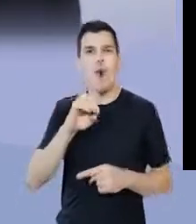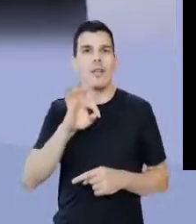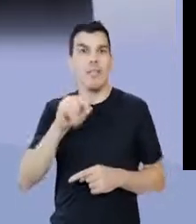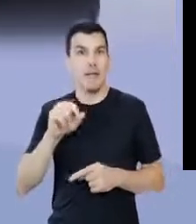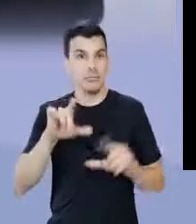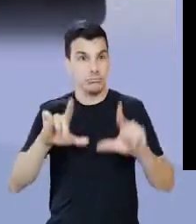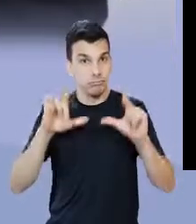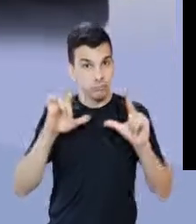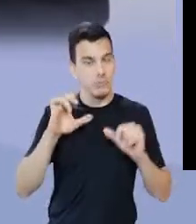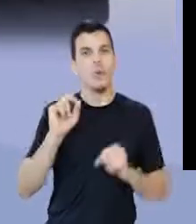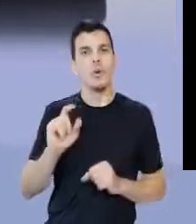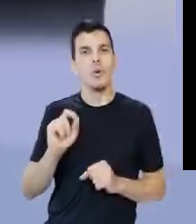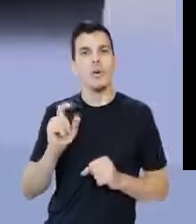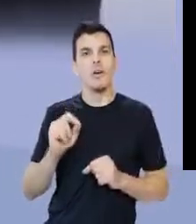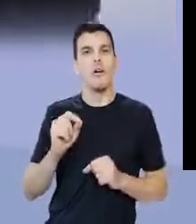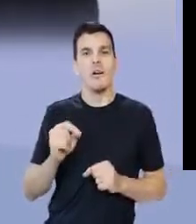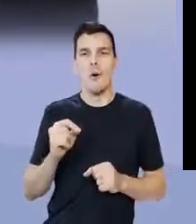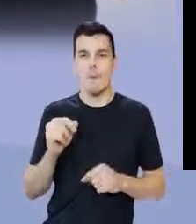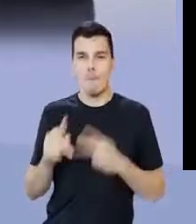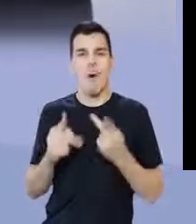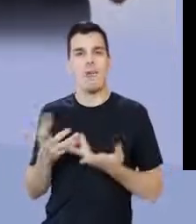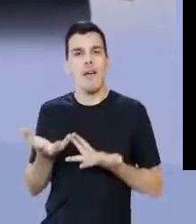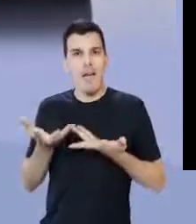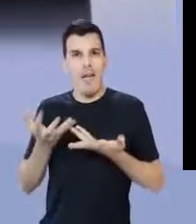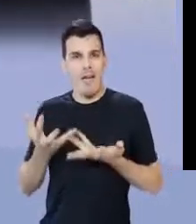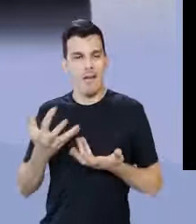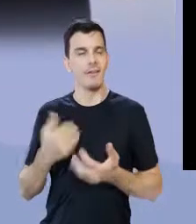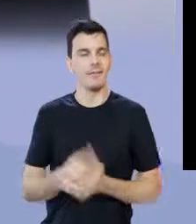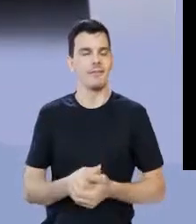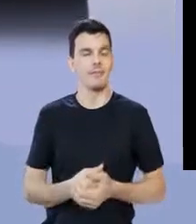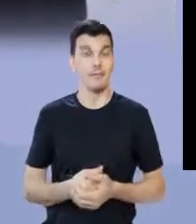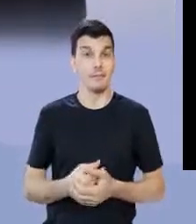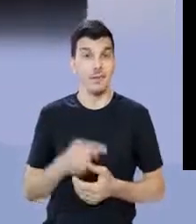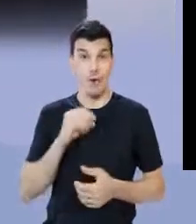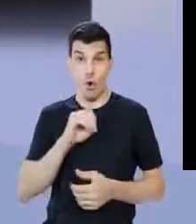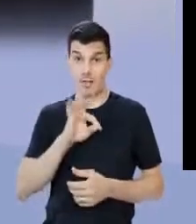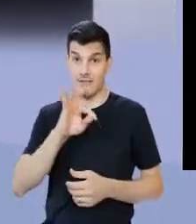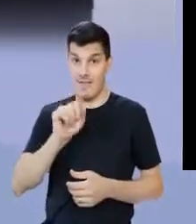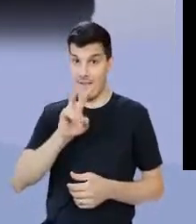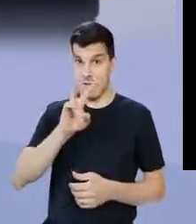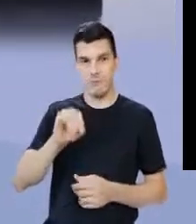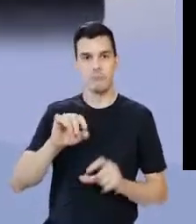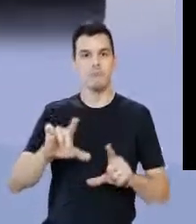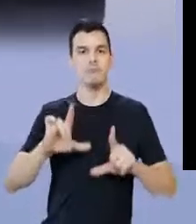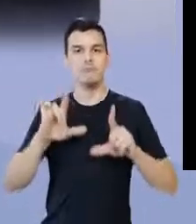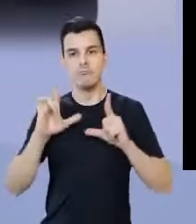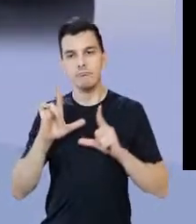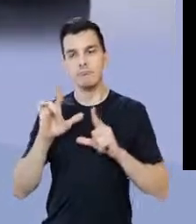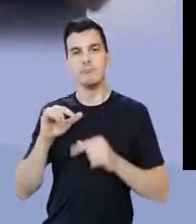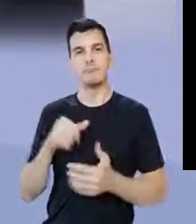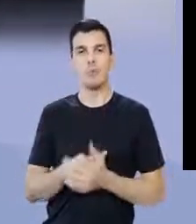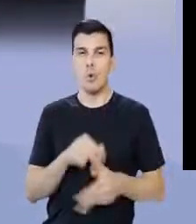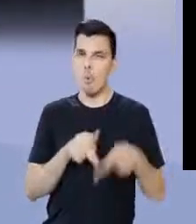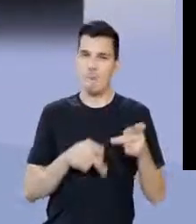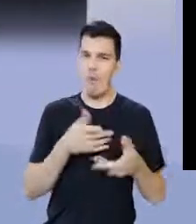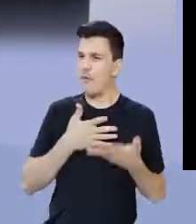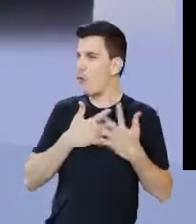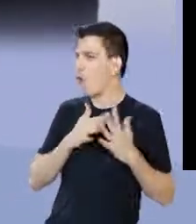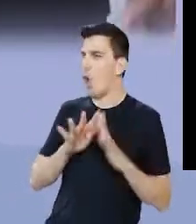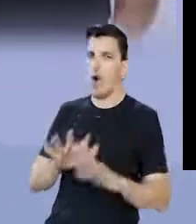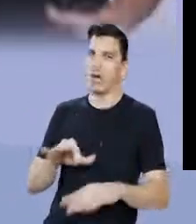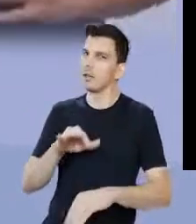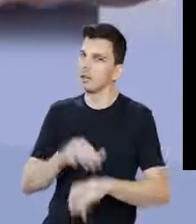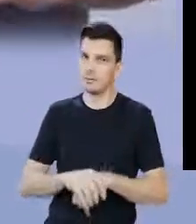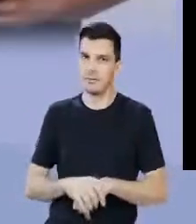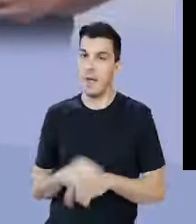mas o Otávio se destaca, o Otávio é querido pelo Senado, o Otávio é, no caso, exaltado pelo Senado, já o